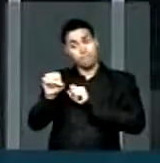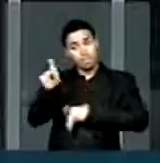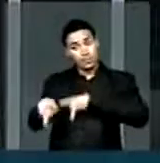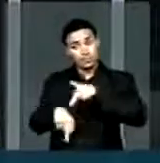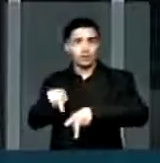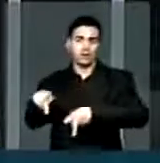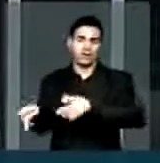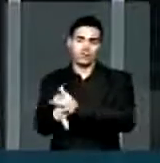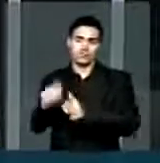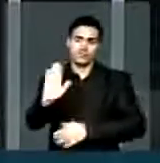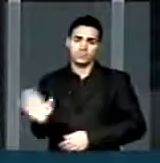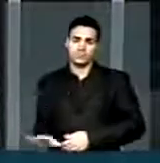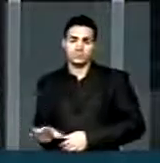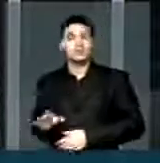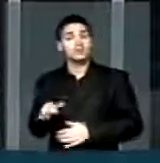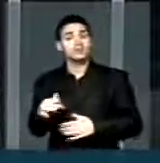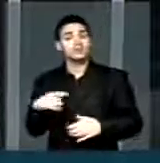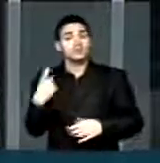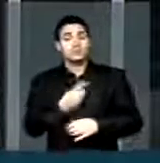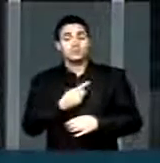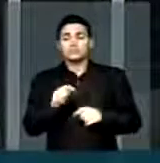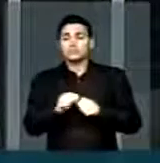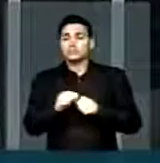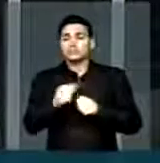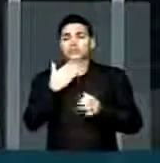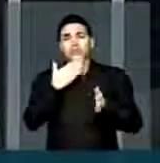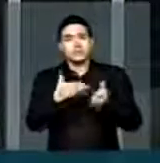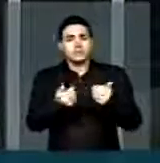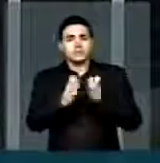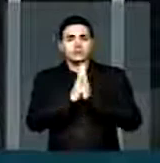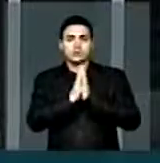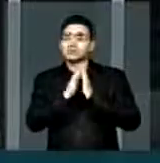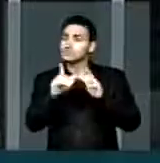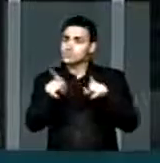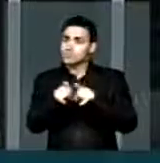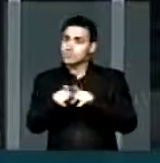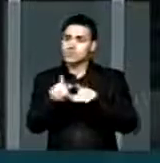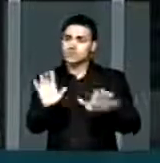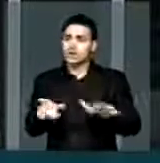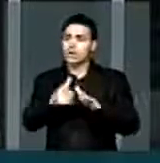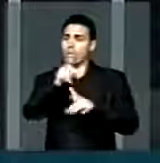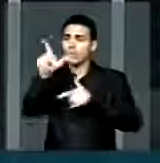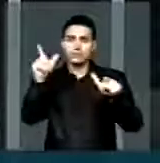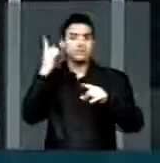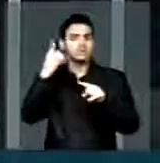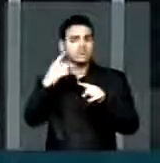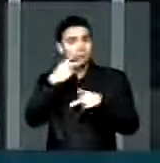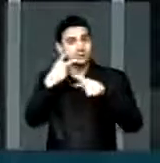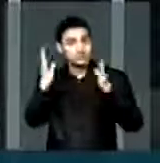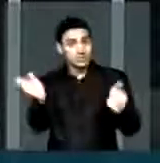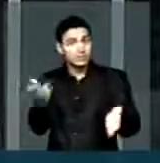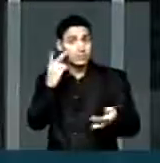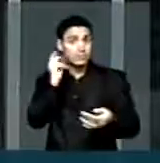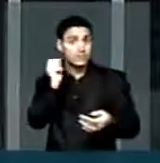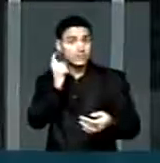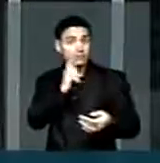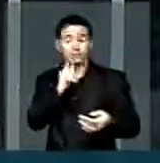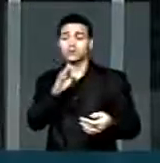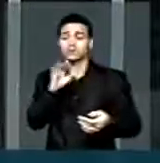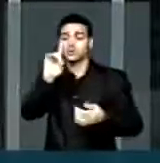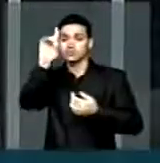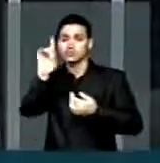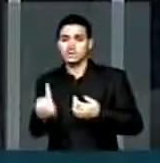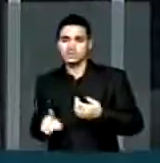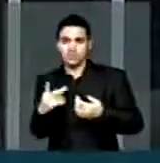Aqui, senhor presidente, a gente faz o apelo, como foi feito aqui por outros parlamentares, para que a direção desta